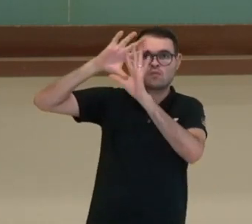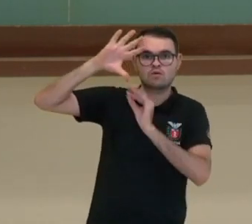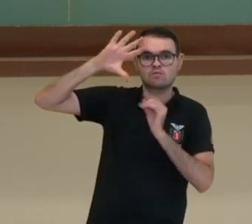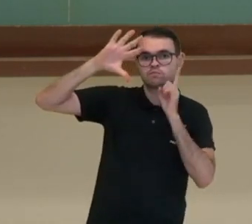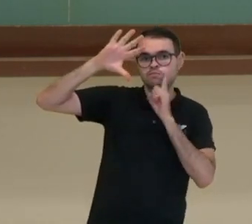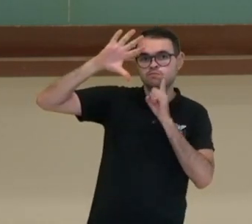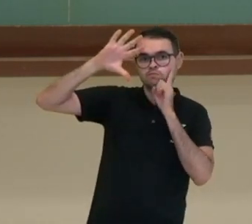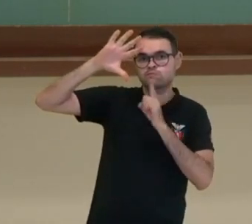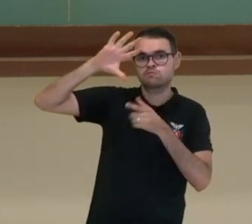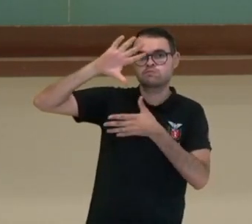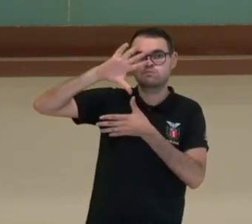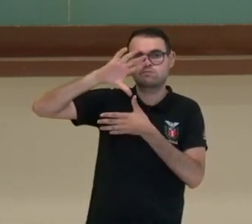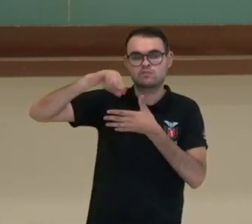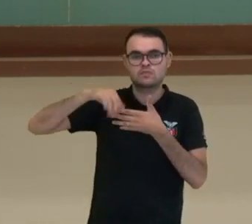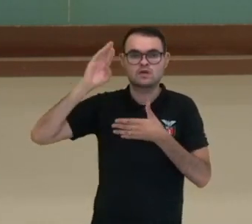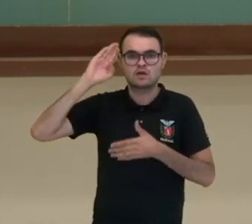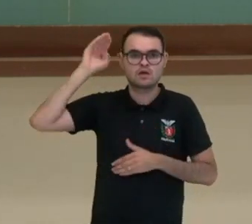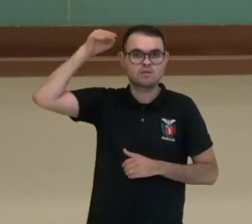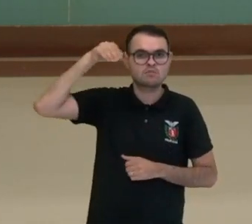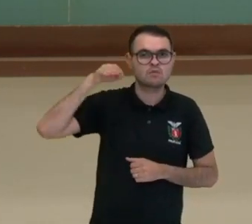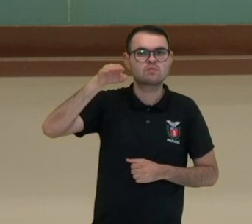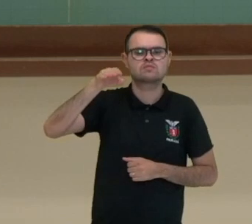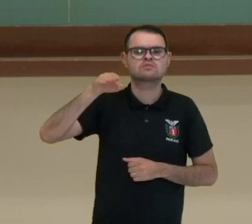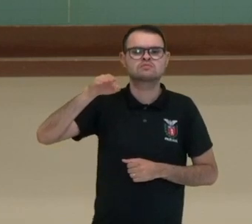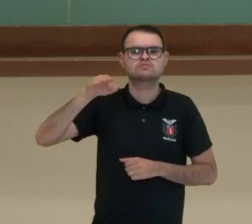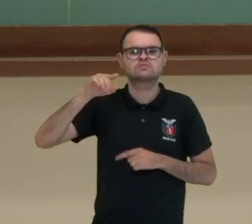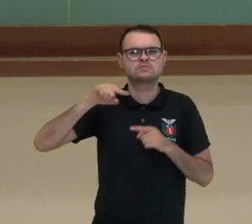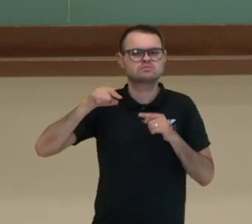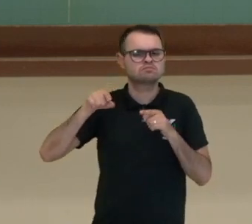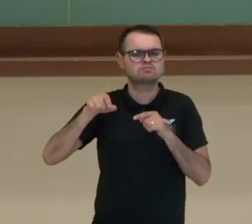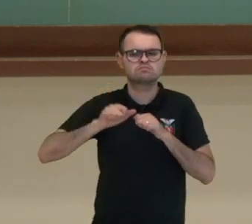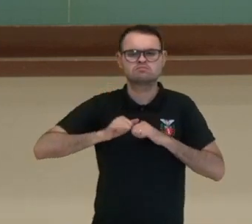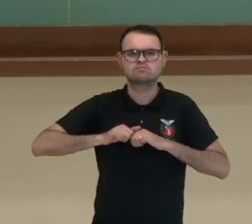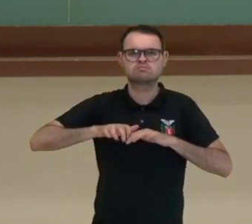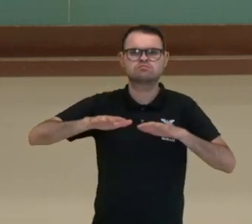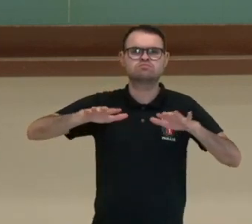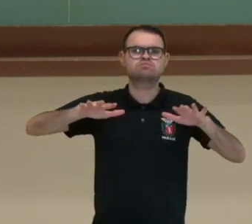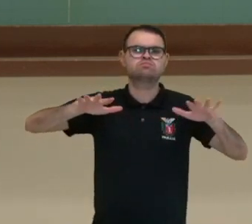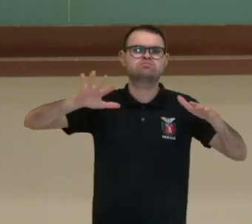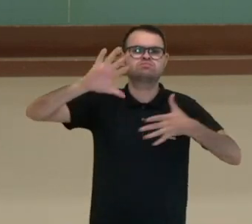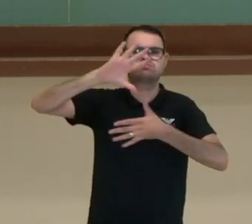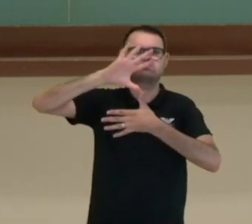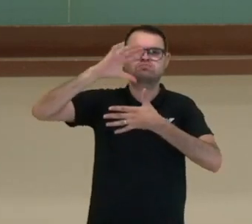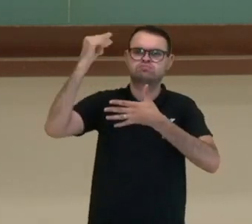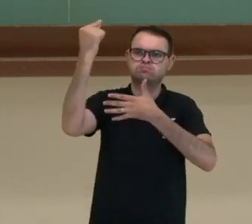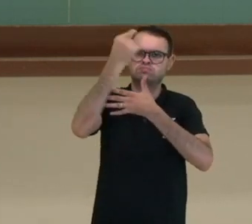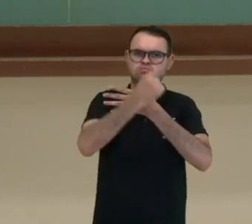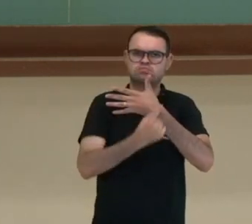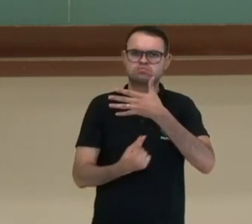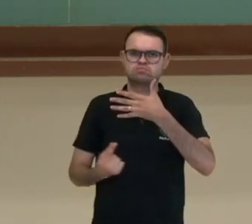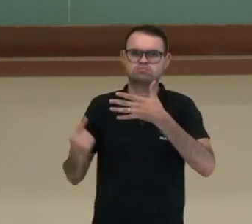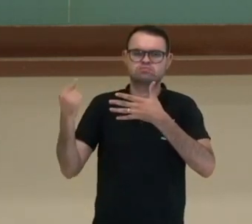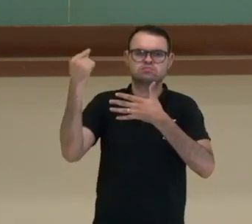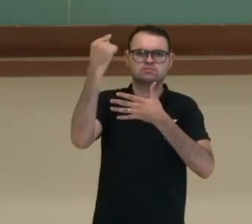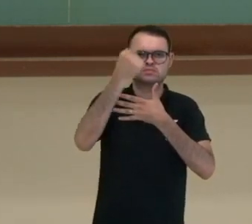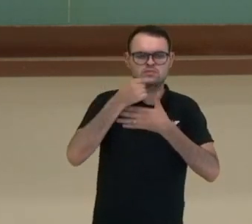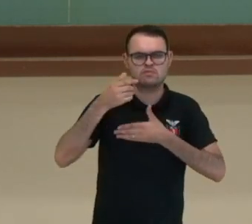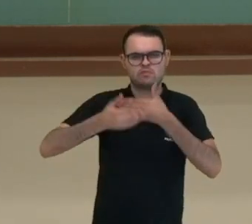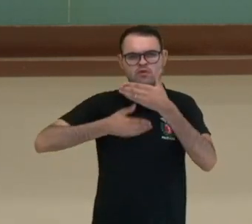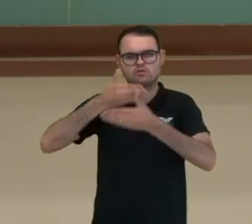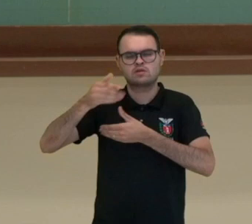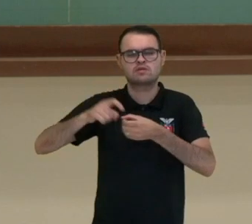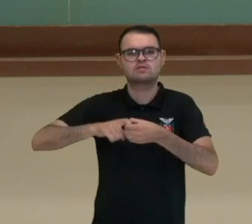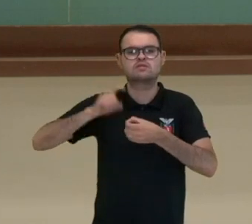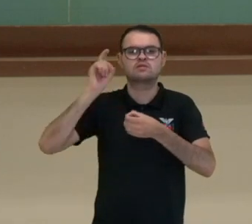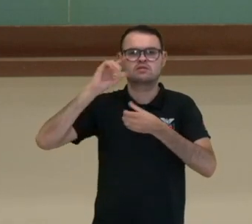justamente a ideia do republicanismo. Isso foi amplamente divulgado em todo o processo de independência da